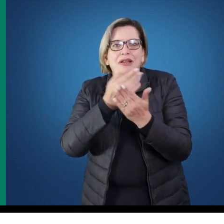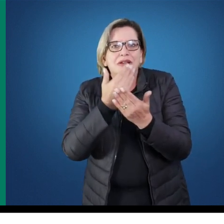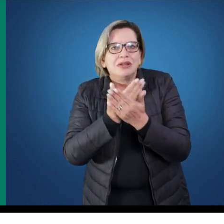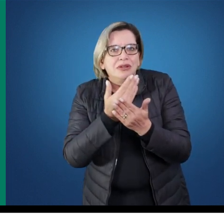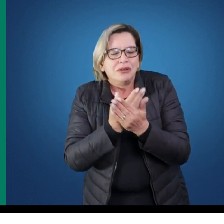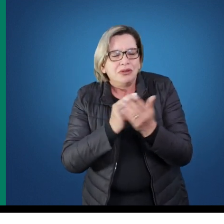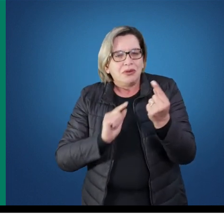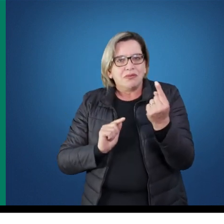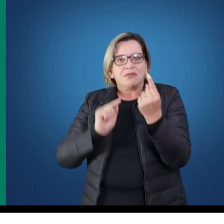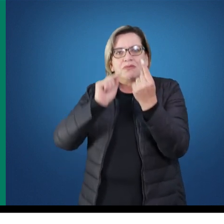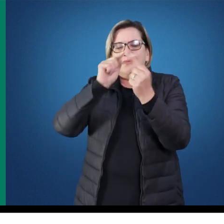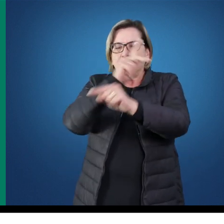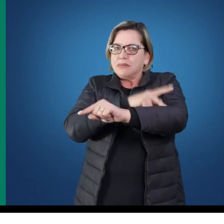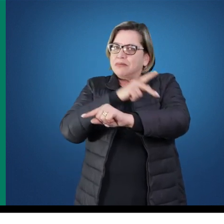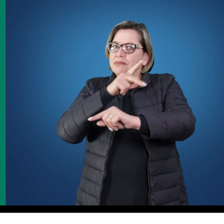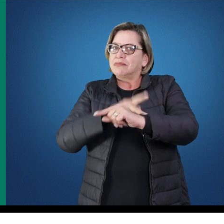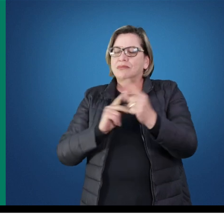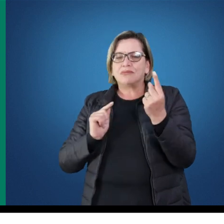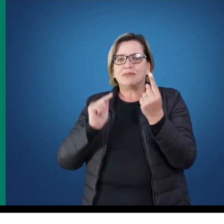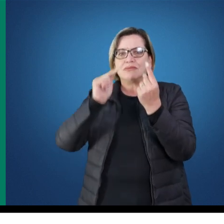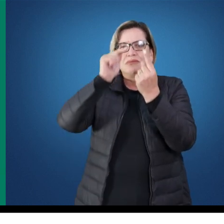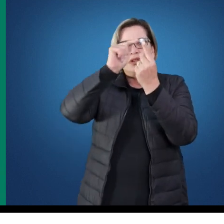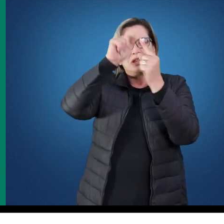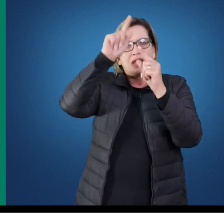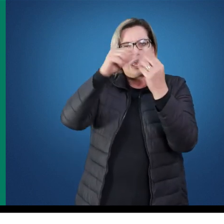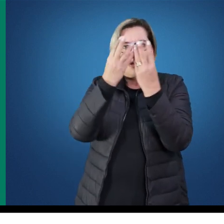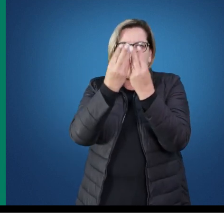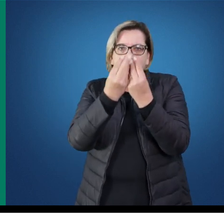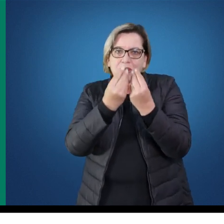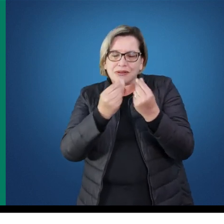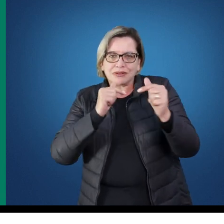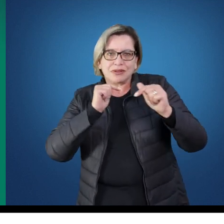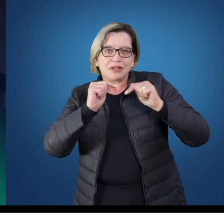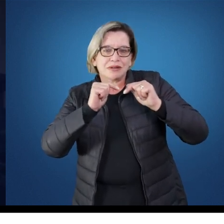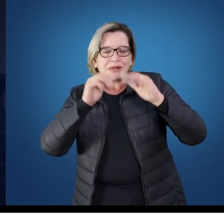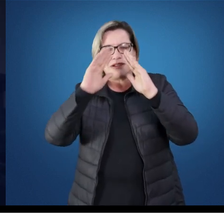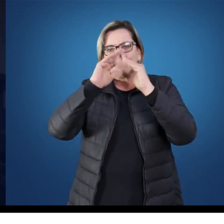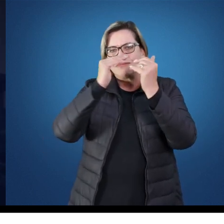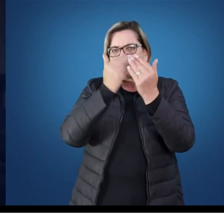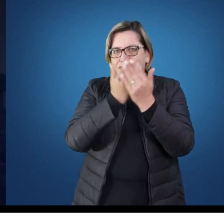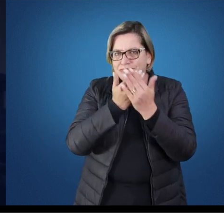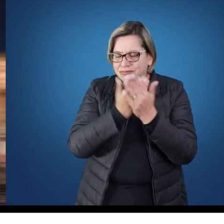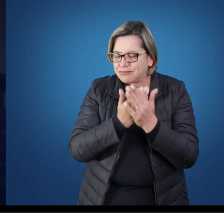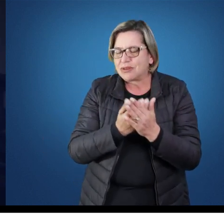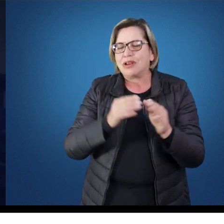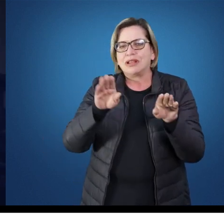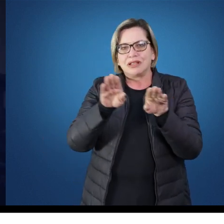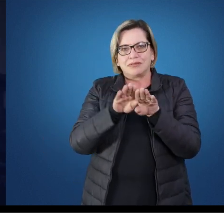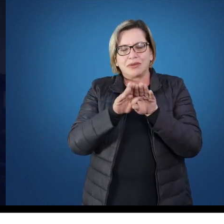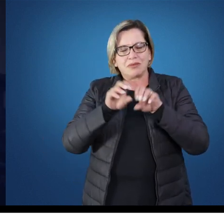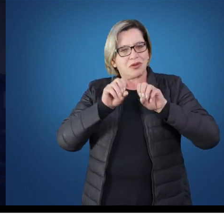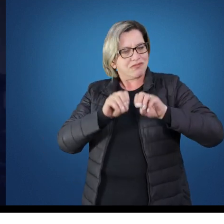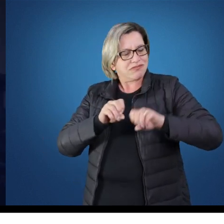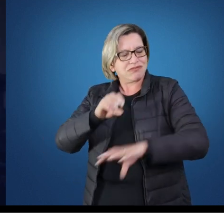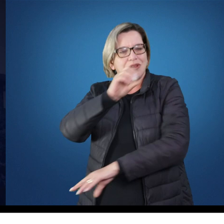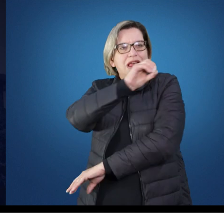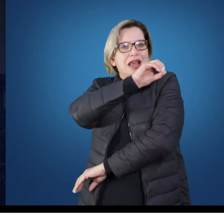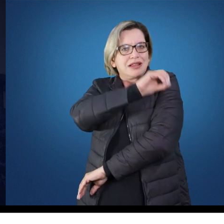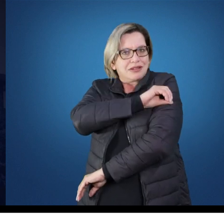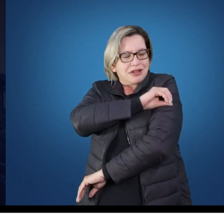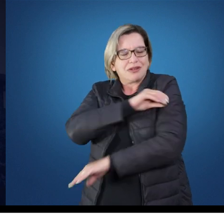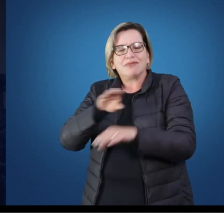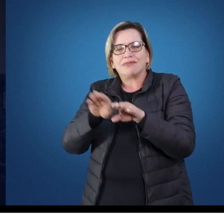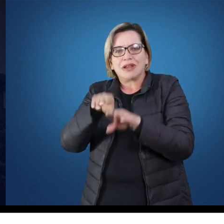pedagogia tem como objetivo a qualificação para o trabalho em instituições educativas. Ele pode atuar na educação infantil,